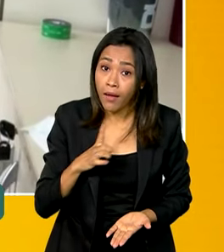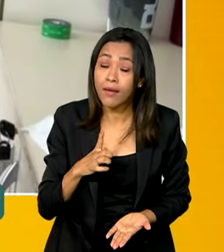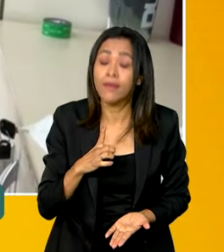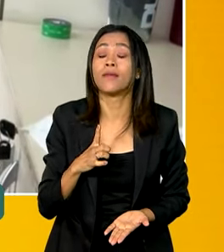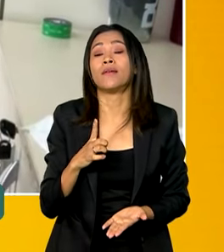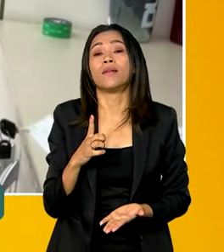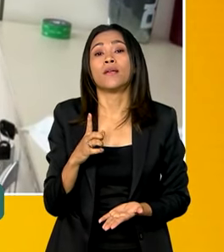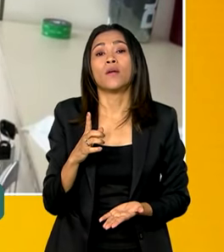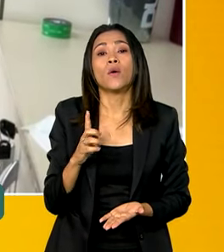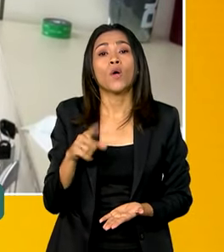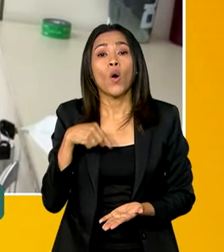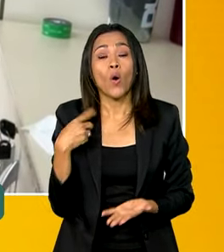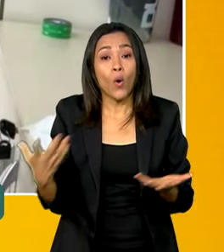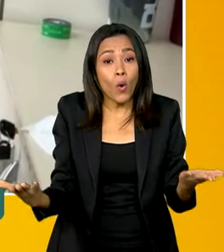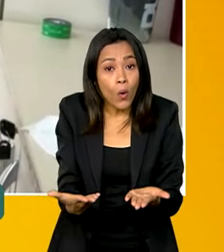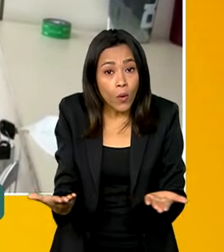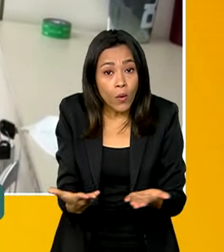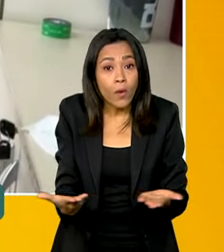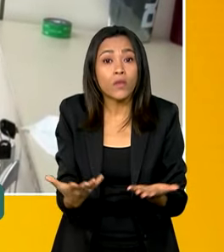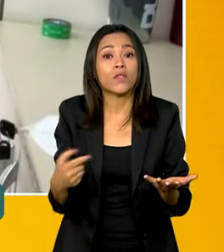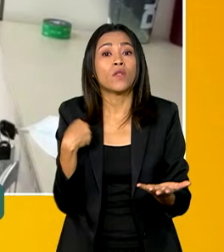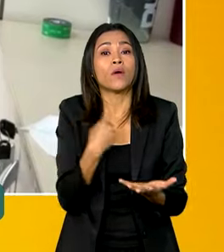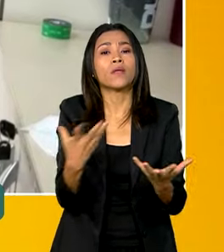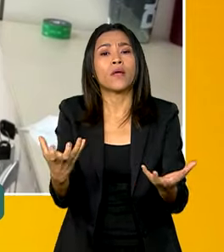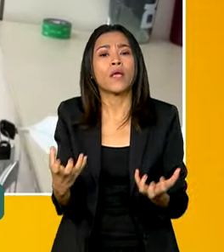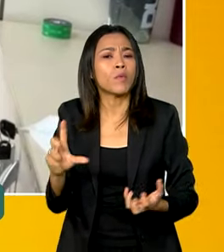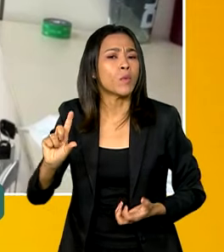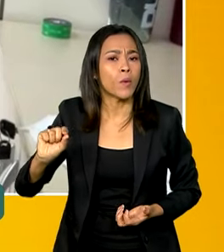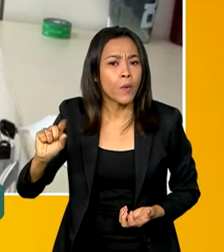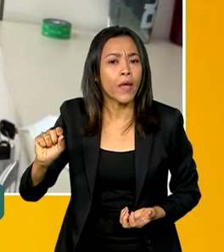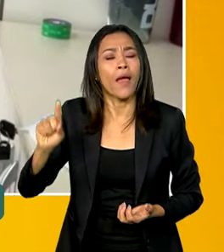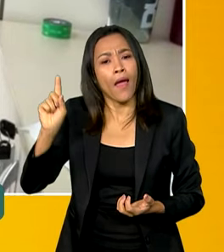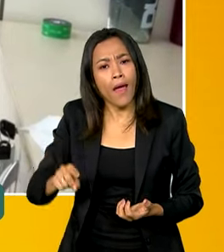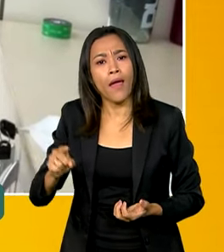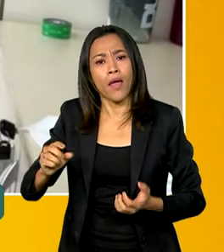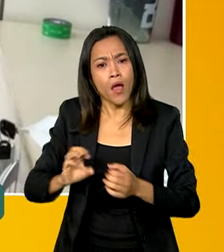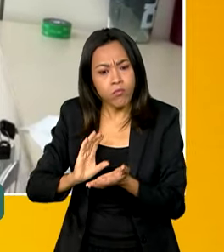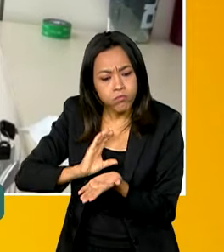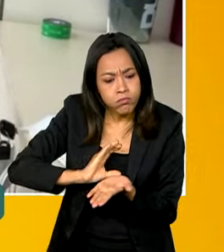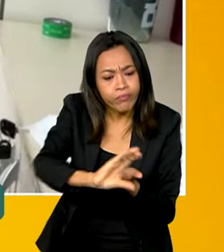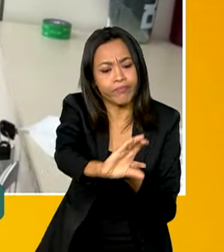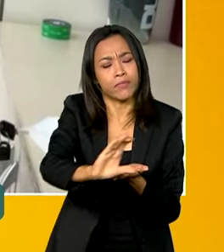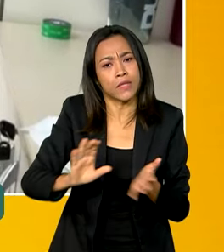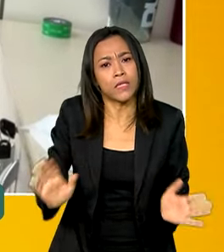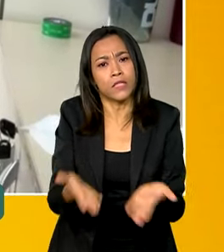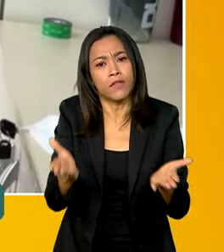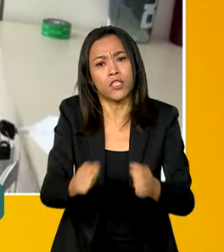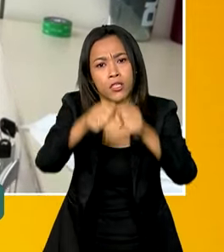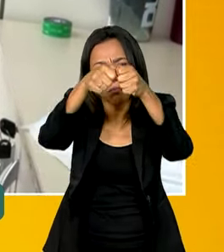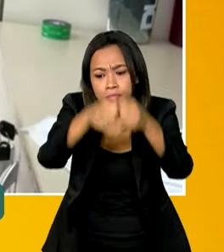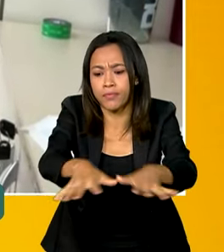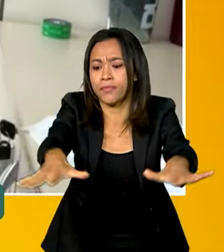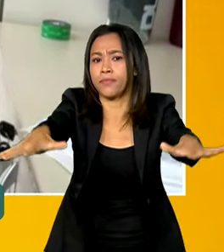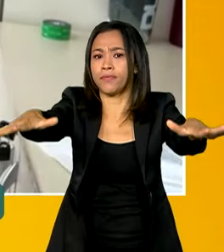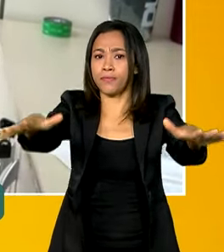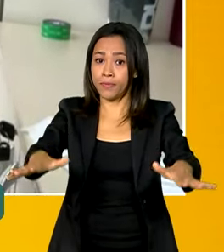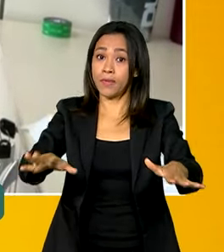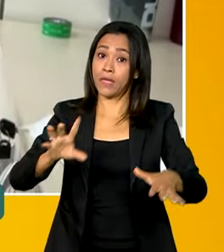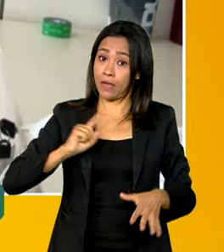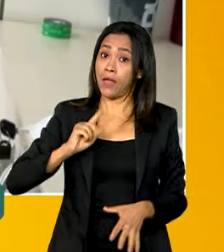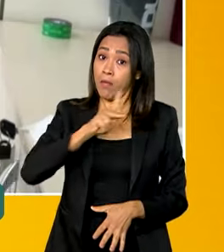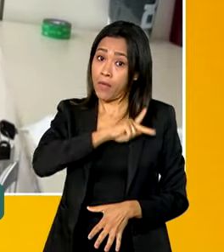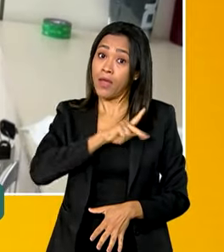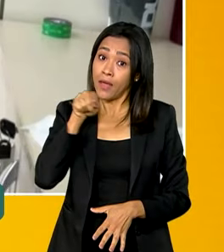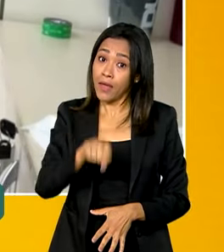E o que a gente quer, hoje, no Ministério da Justiça, é investir na Defensoria Pública, enquanto uma política pública federal de